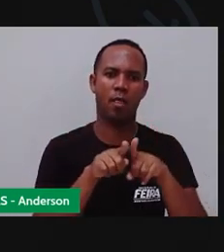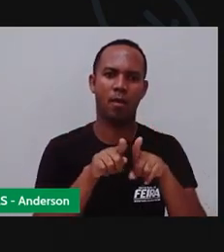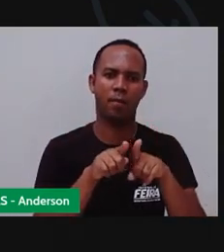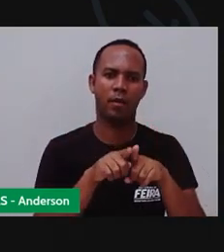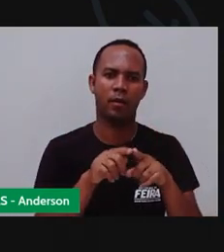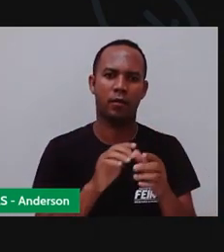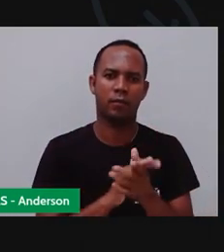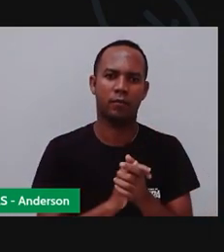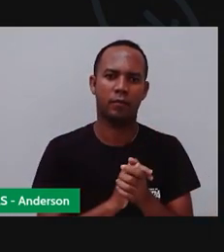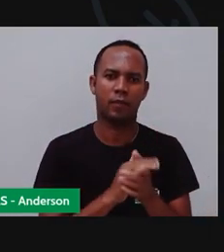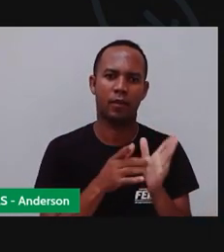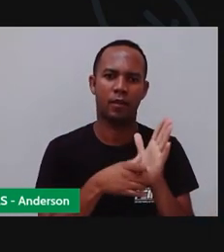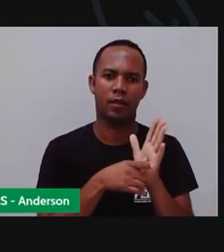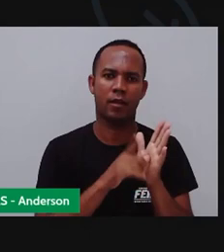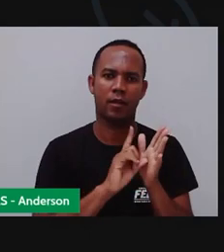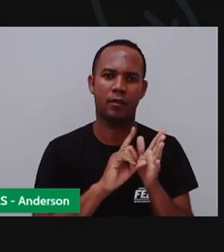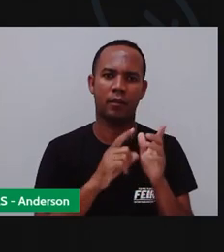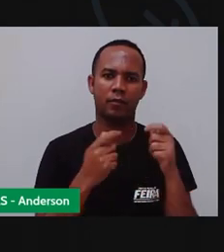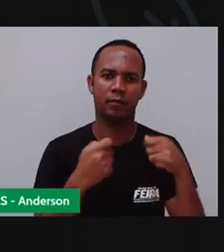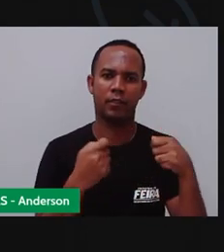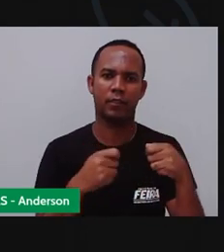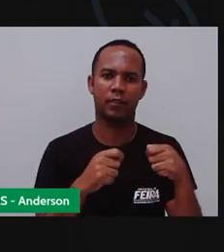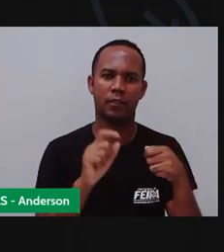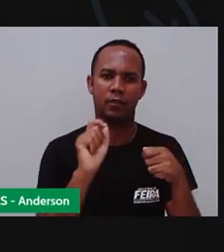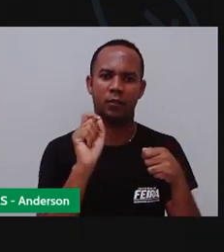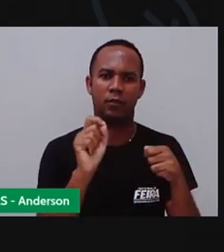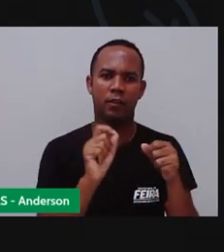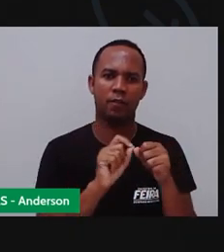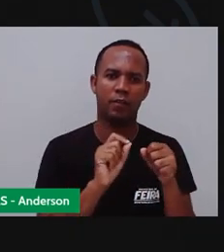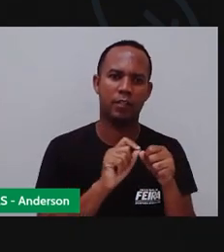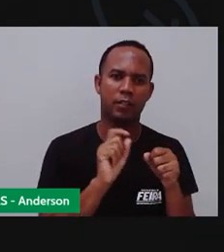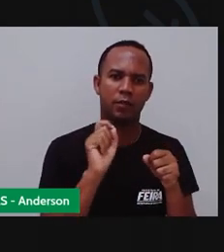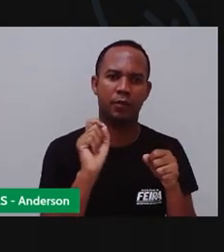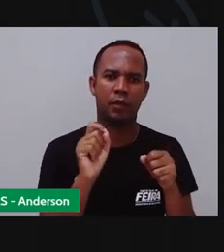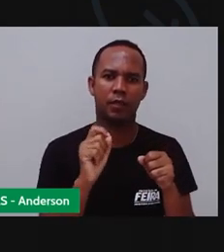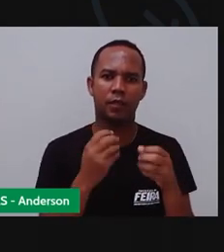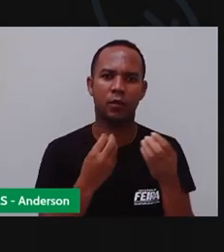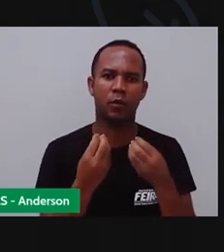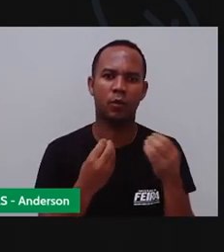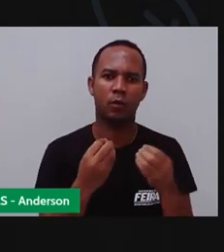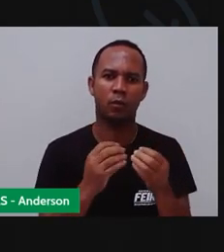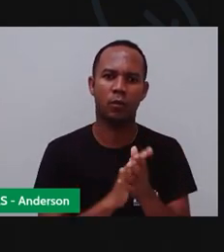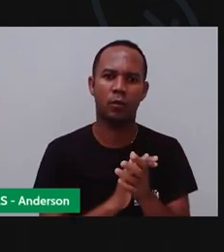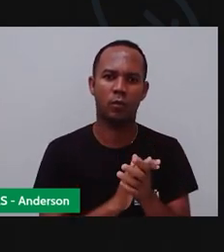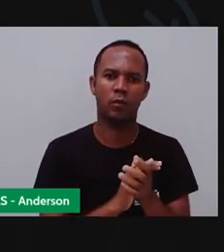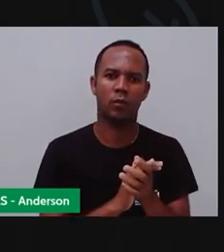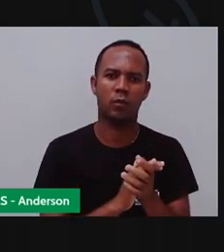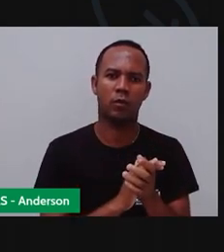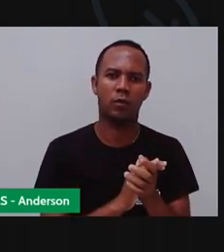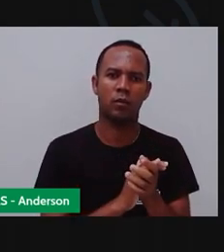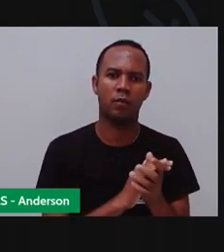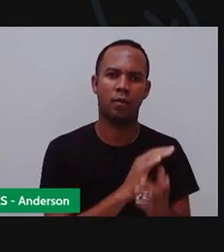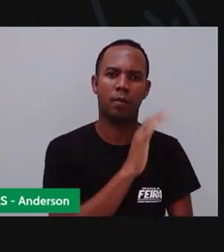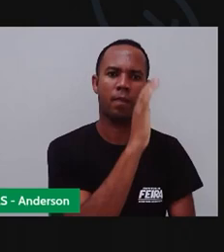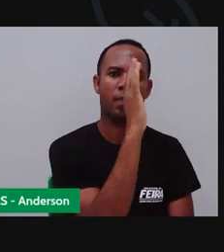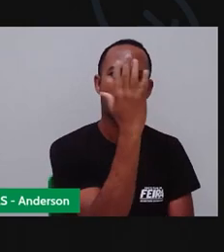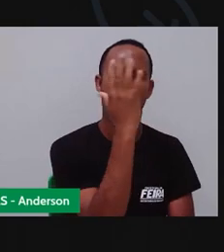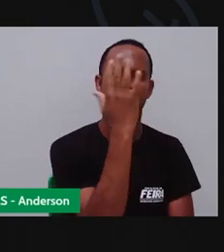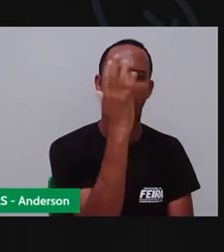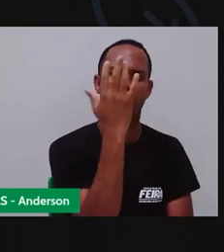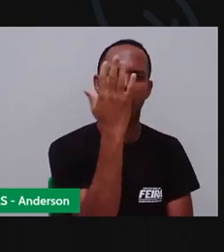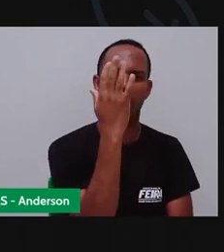Mas antes eu preciso fazer o quê? O recorte da minha árvore Não preciso? Sabe por que que a árvore da Pro caiu agora? Vocês nem vão acreditar